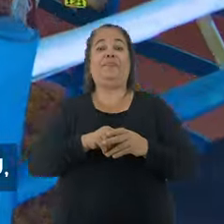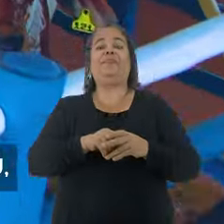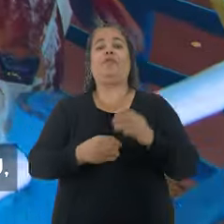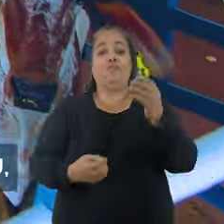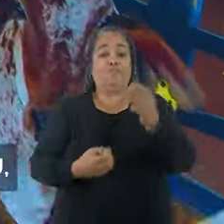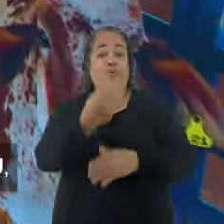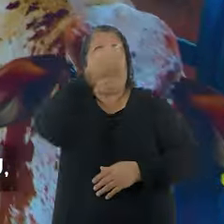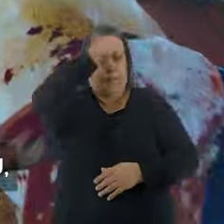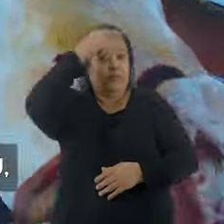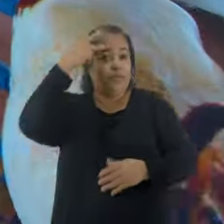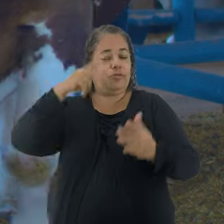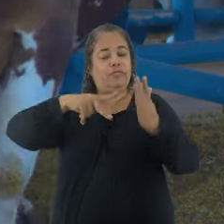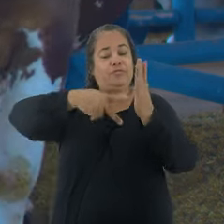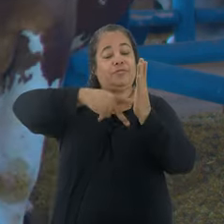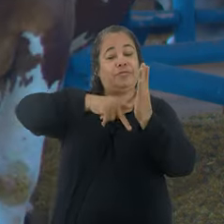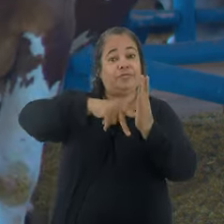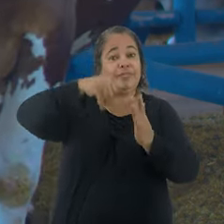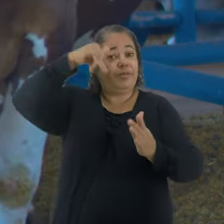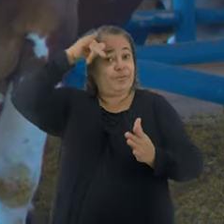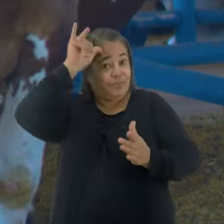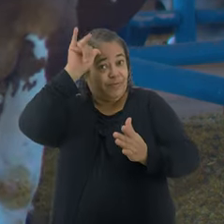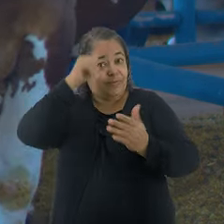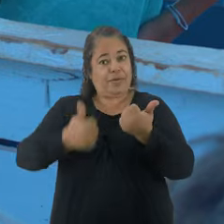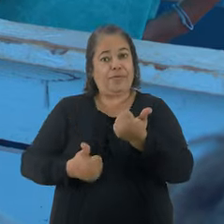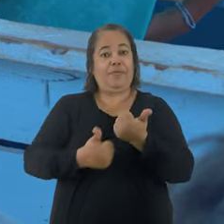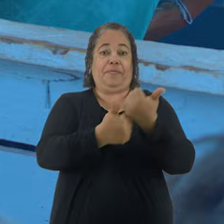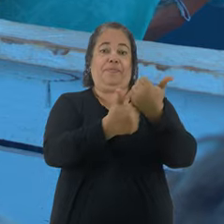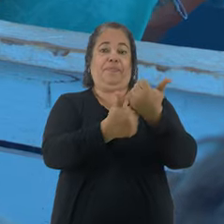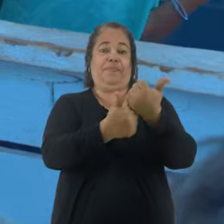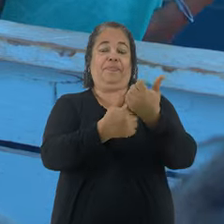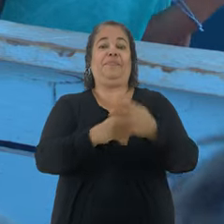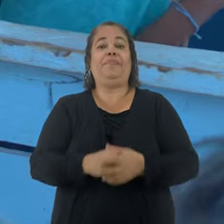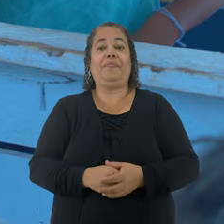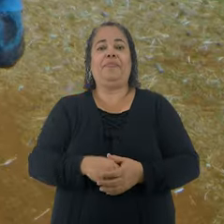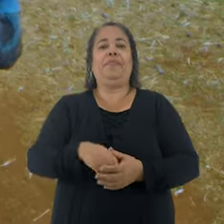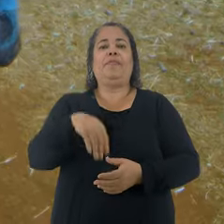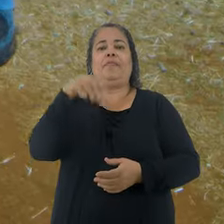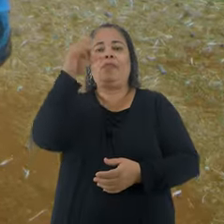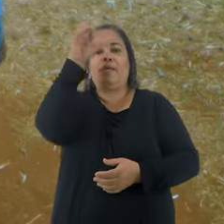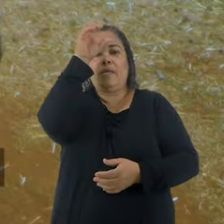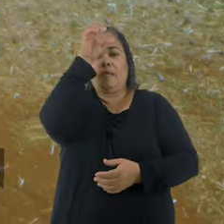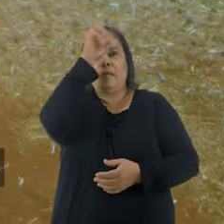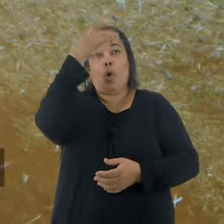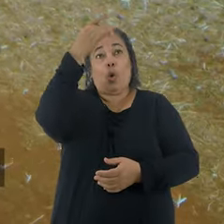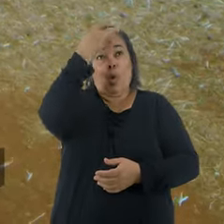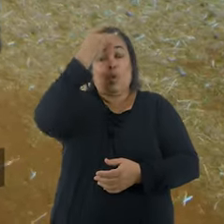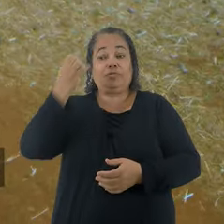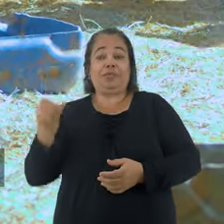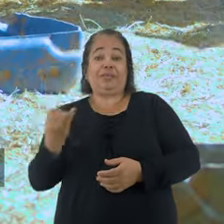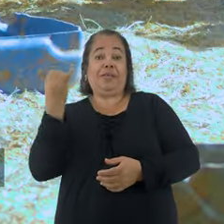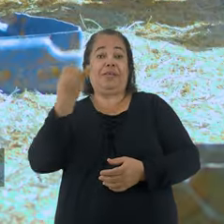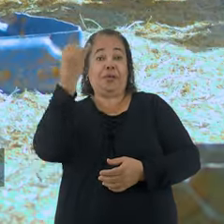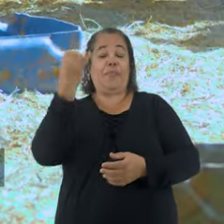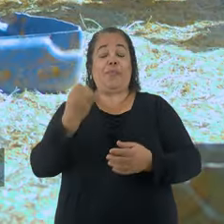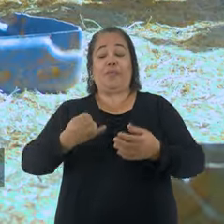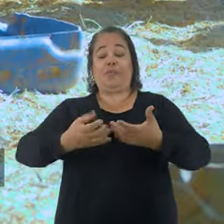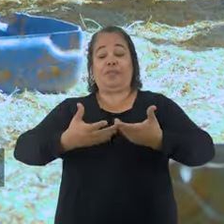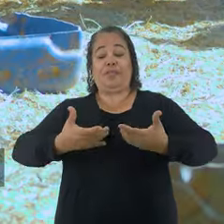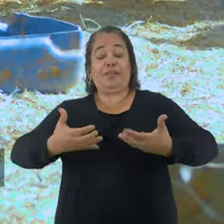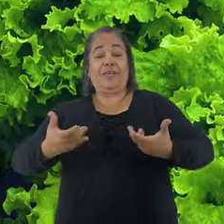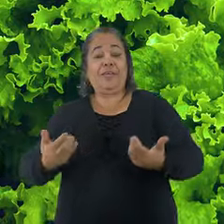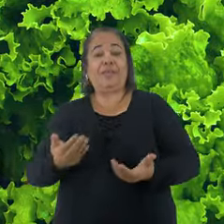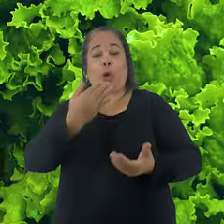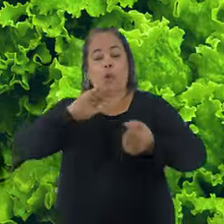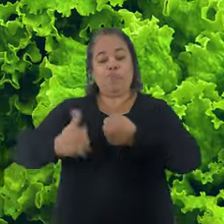fazendinha Camaru, feita pela Prefeitura, Sindicato Rural e parceiros. Aprendendo a valorizar quem